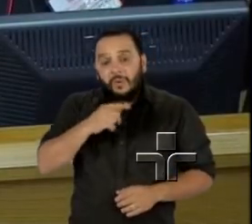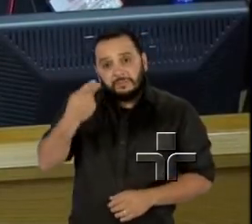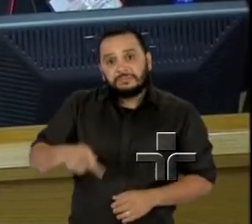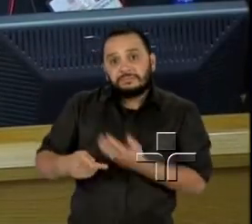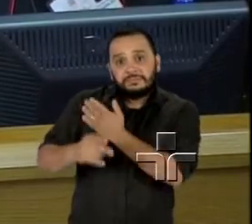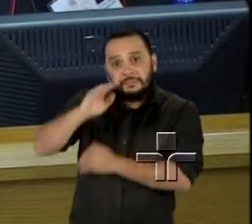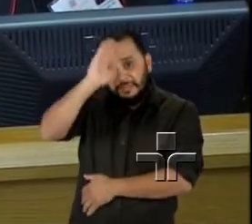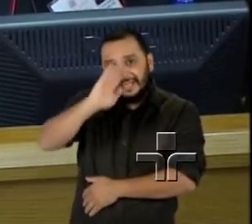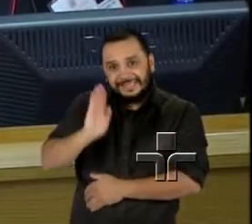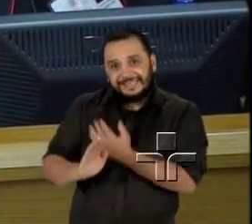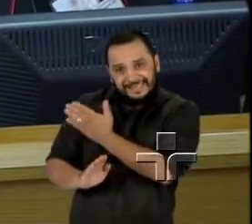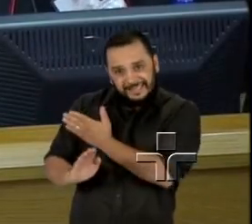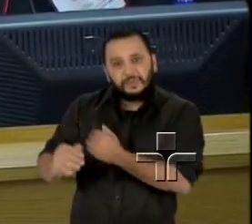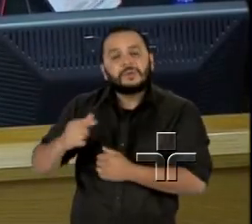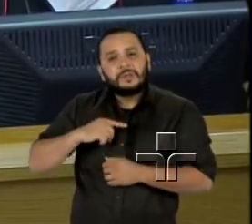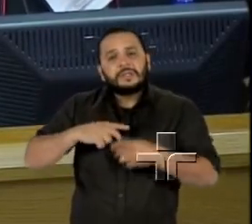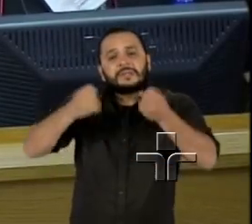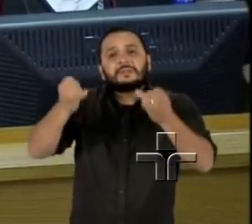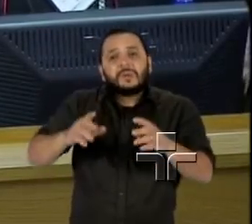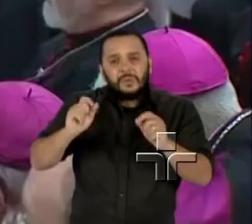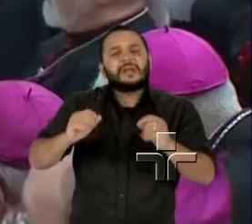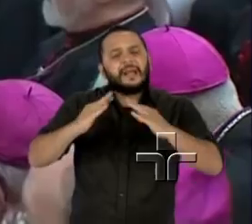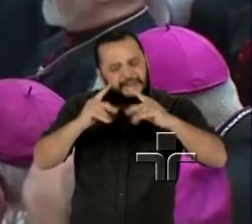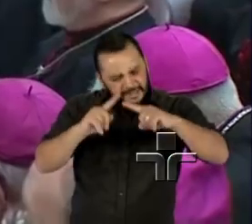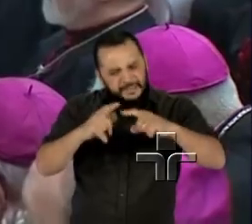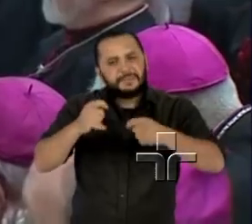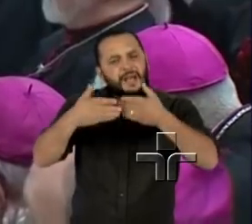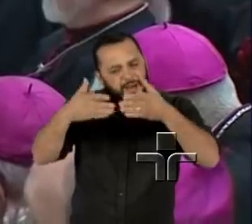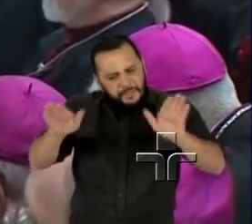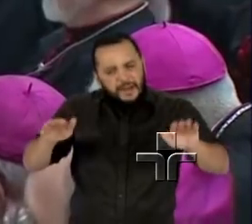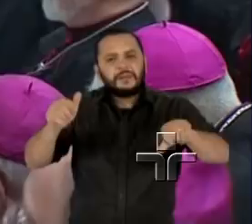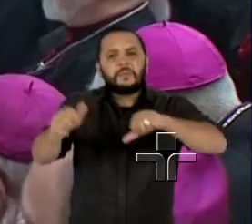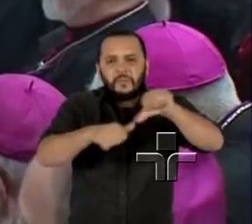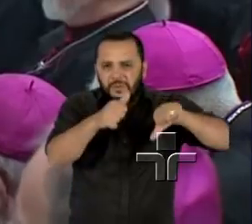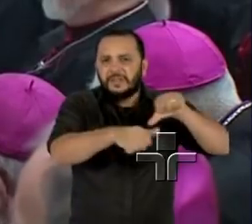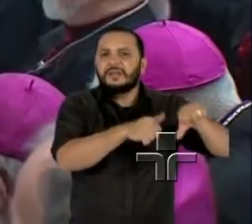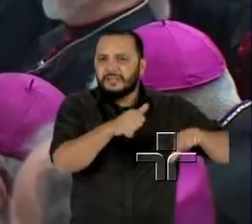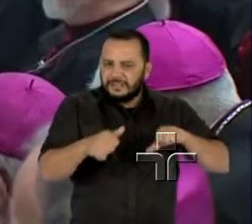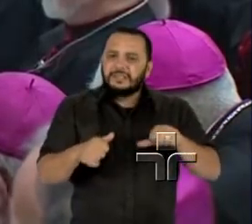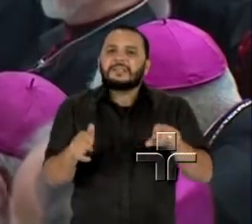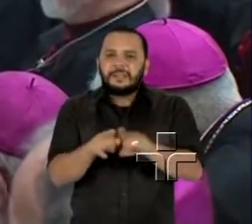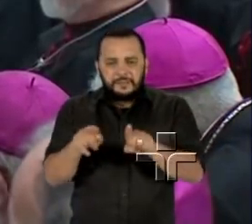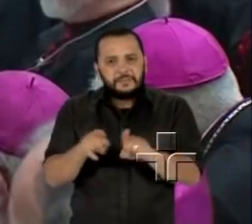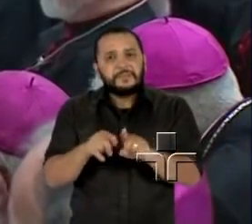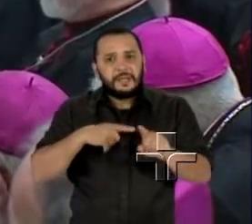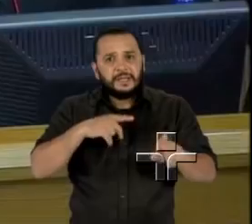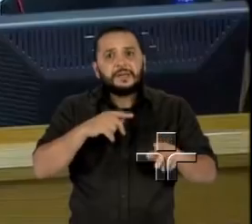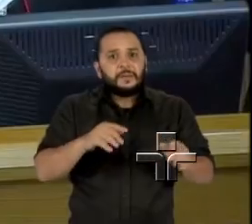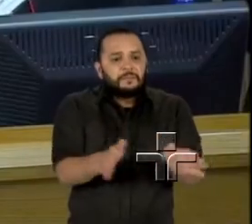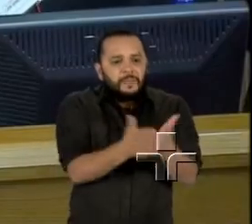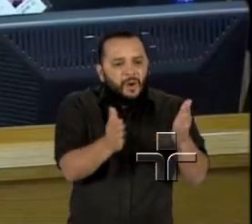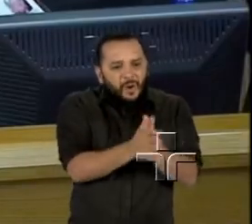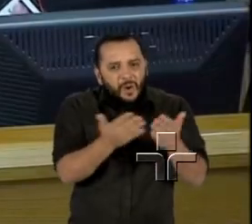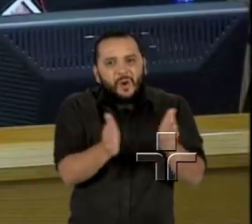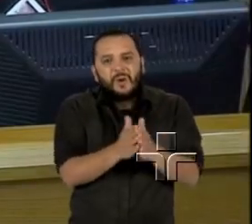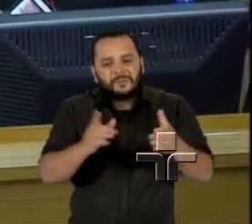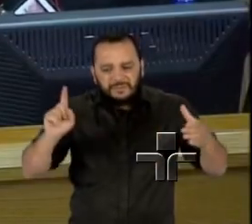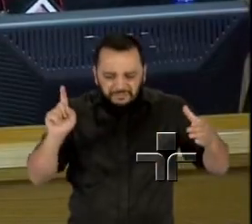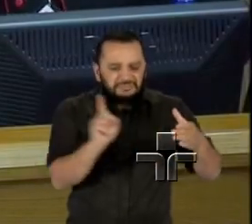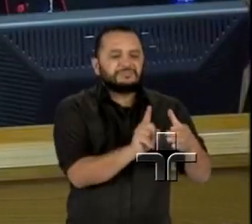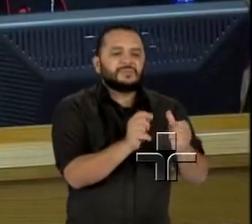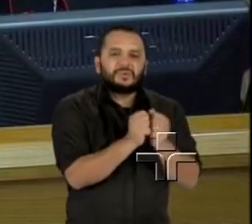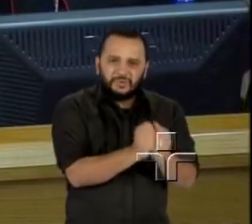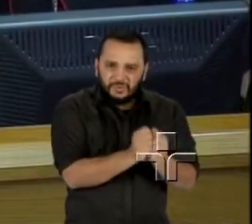relator-geral do sínodo, disse que a Igreja deve estar aberta a mudanças e estar particularmente próxima dos pobres. Principalmente